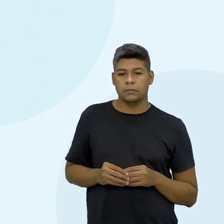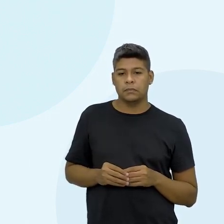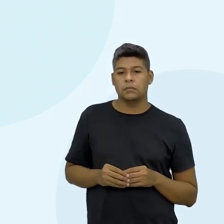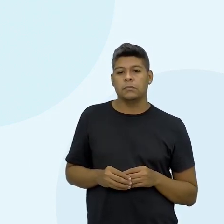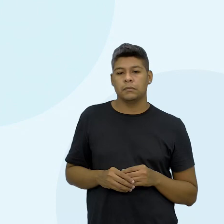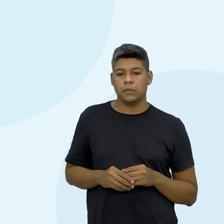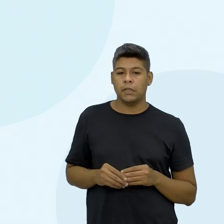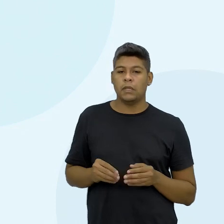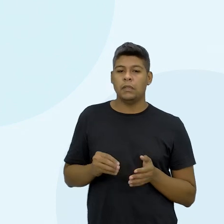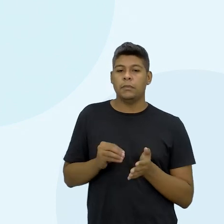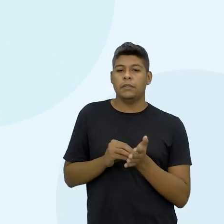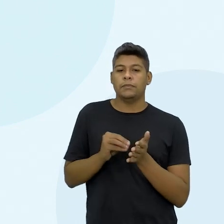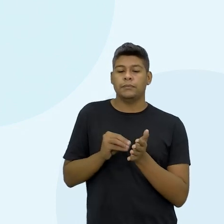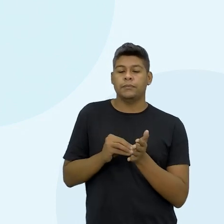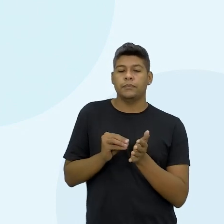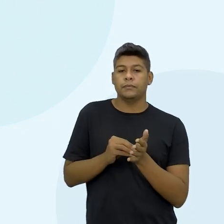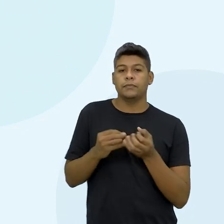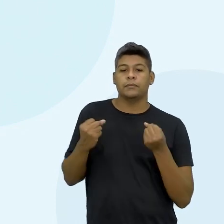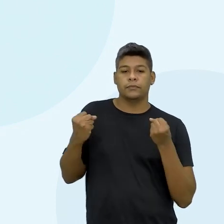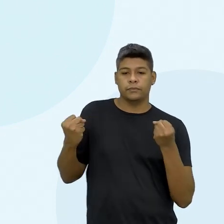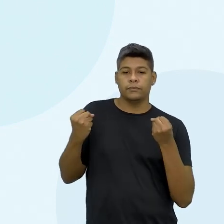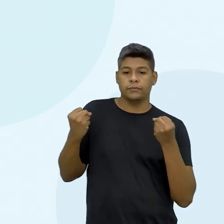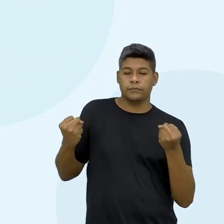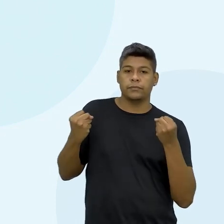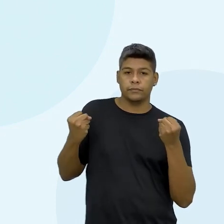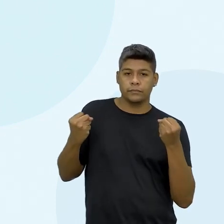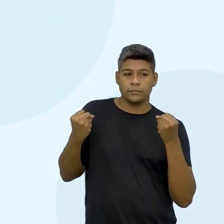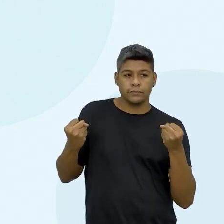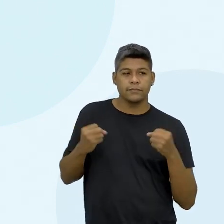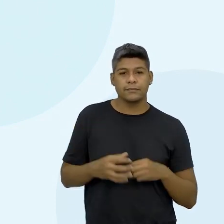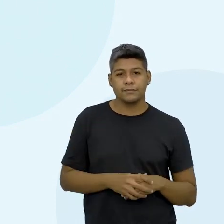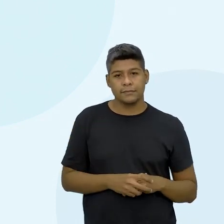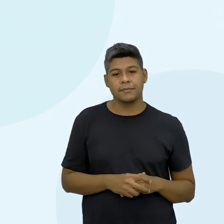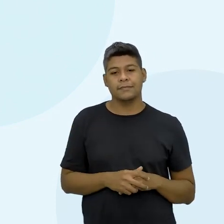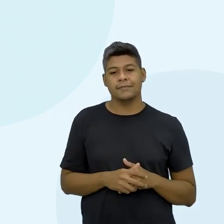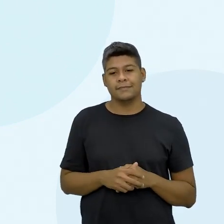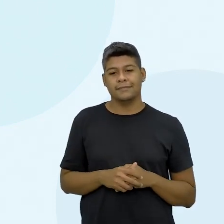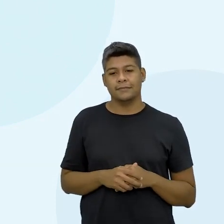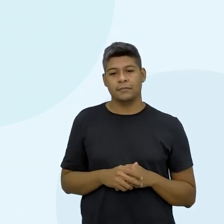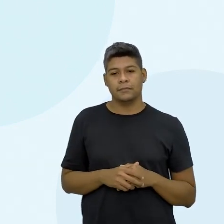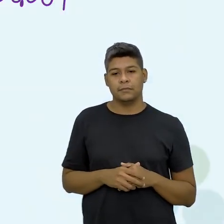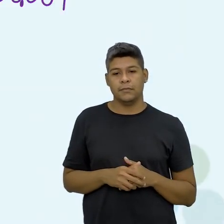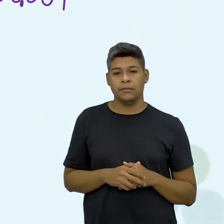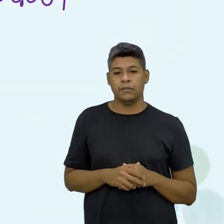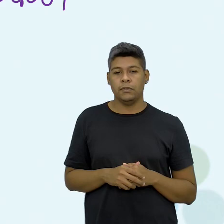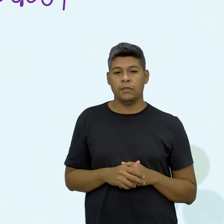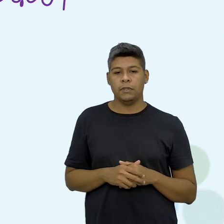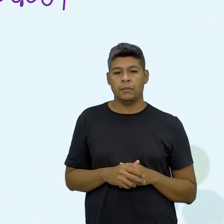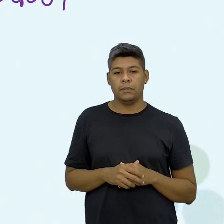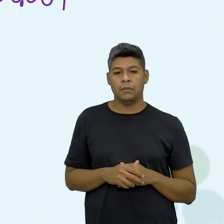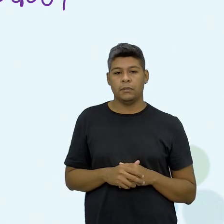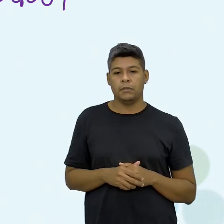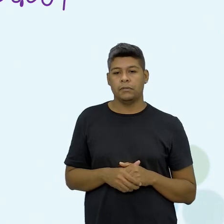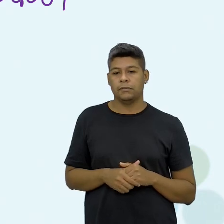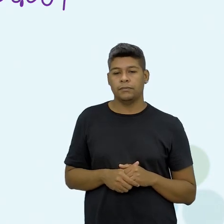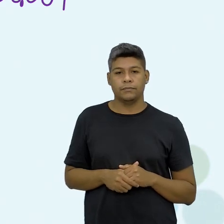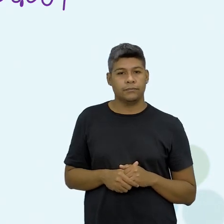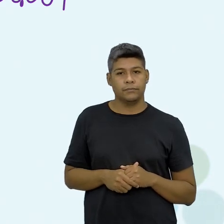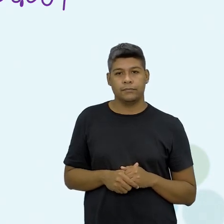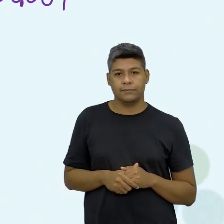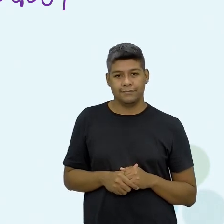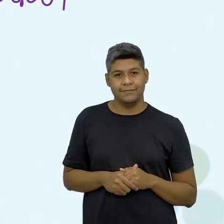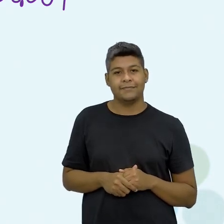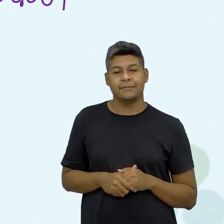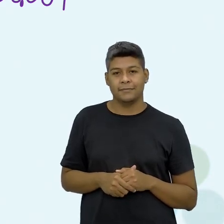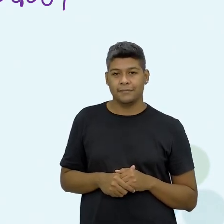foi, o presente do sobrinho foi, e a academia. Acho que a academia não foi,